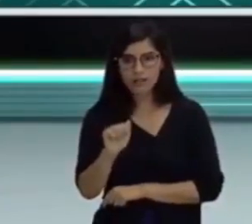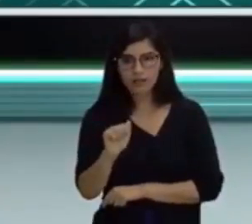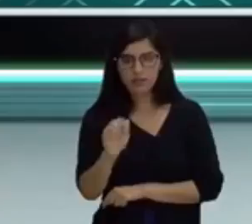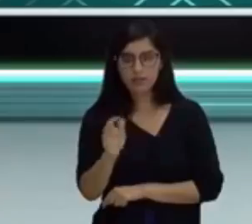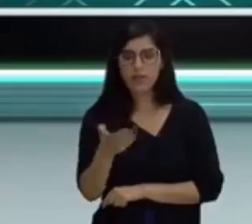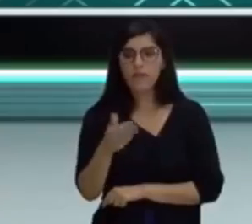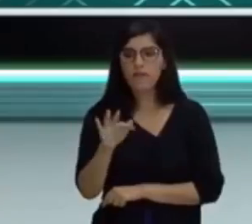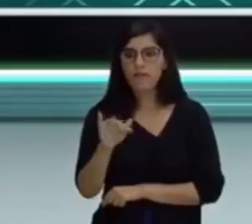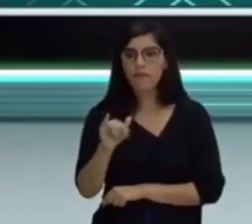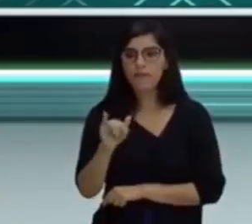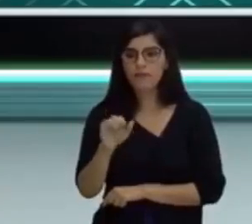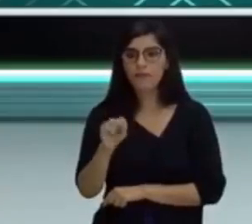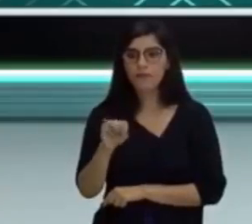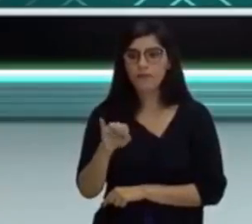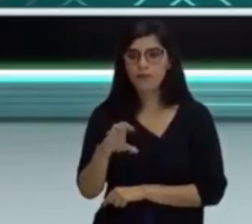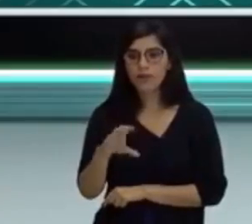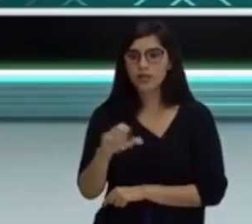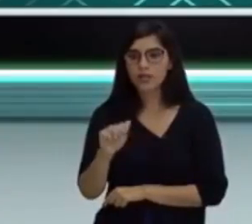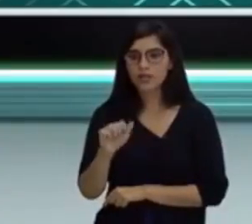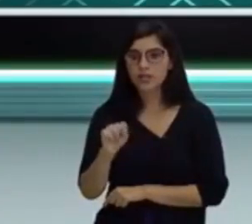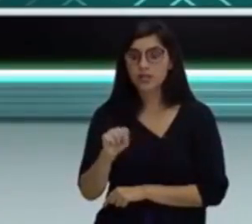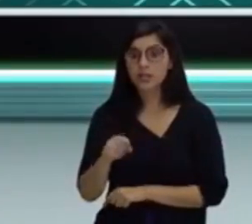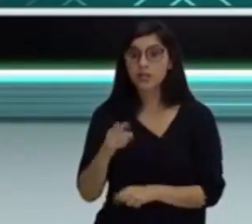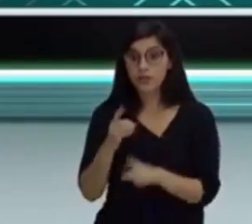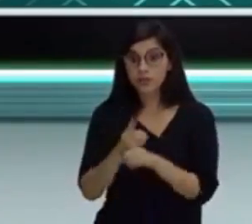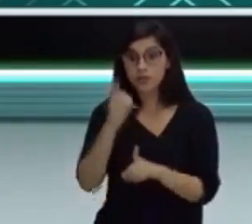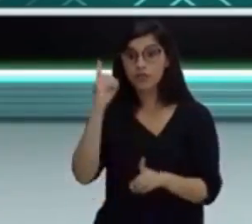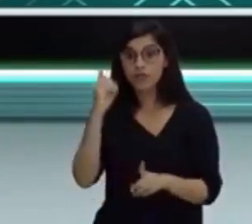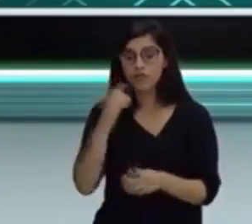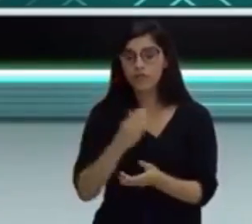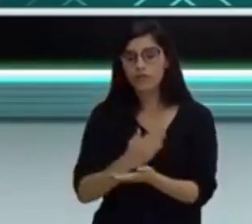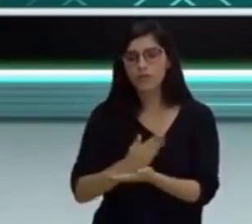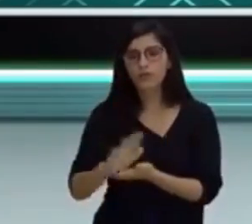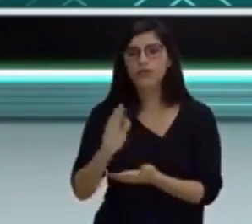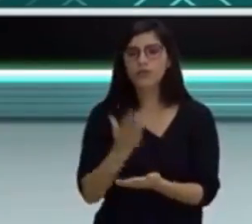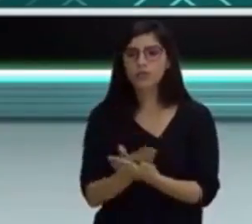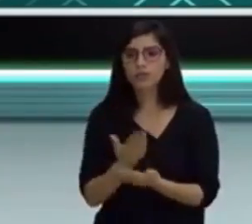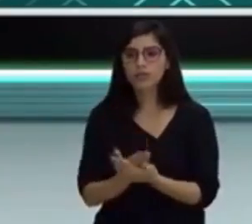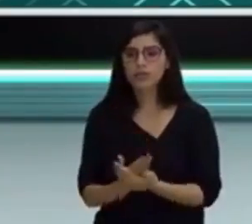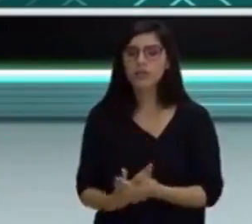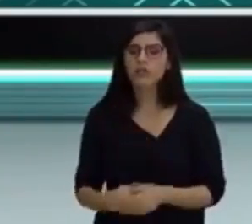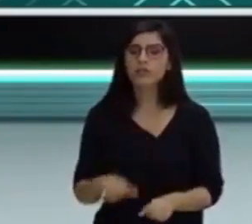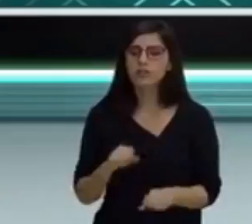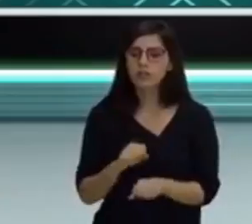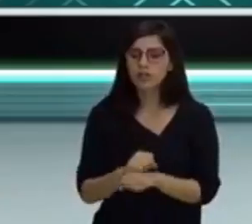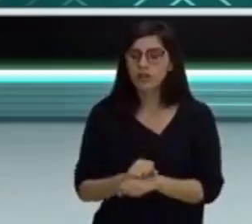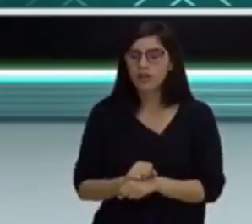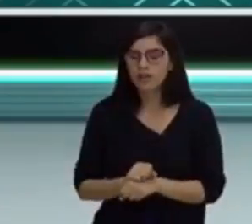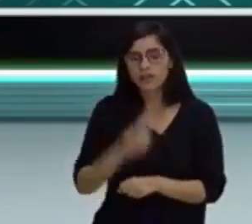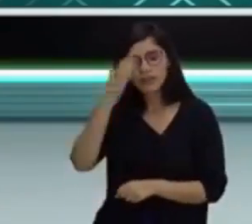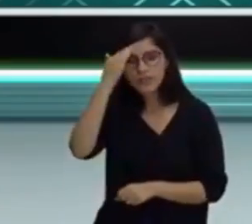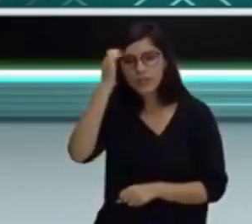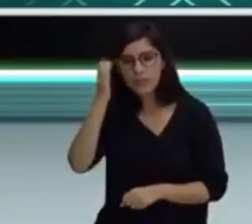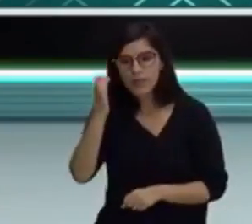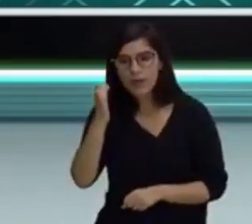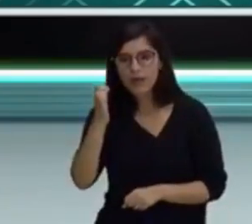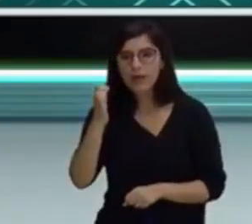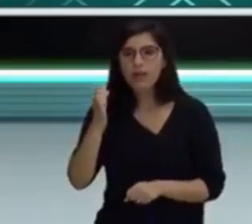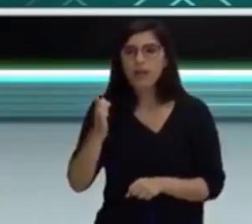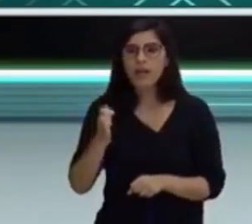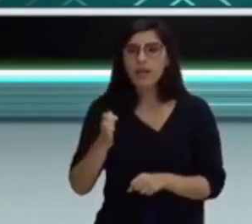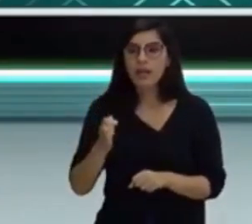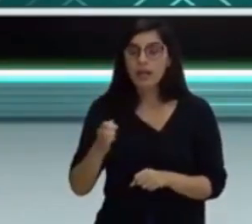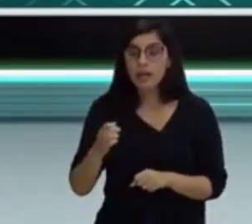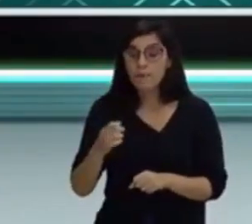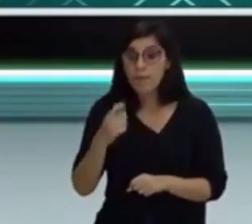decorrer da nossa aula. Eu espero e tenho certeza que você sairá daqui muito mais